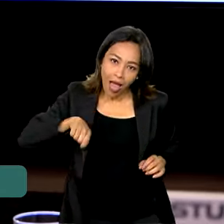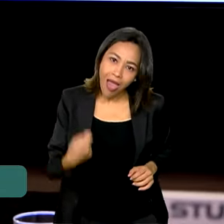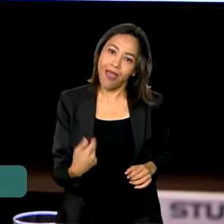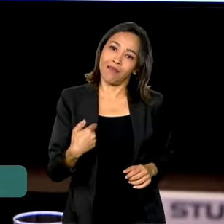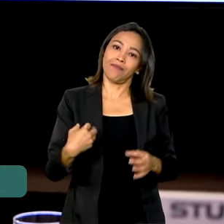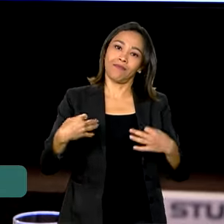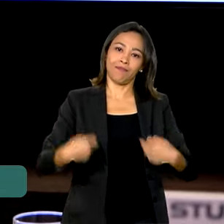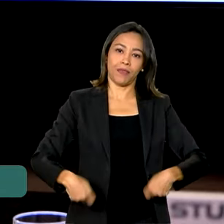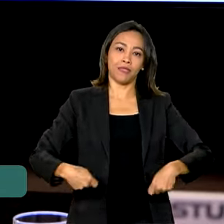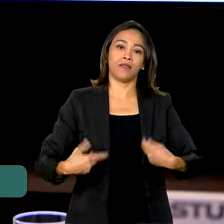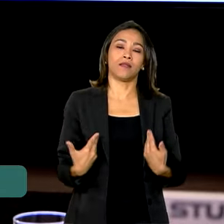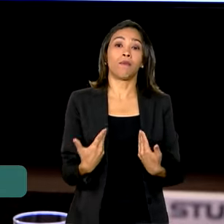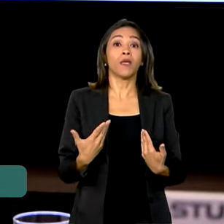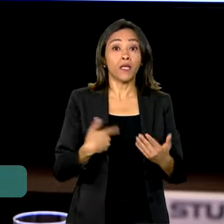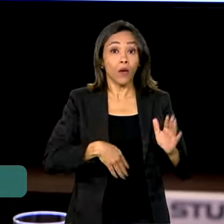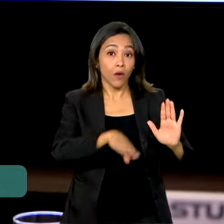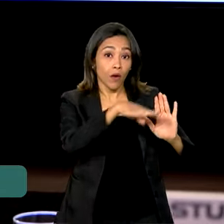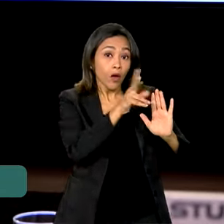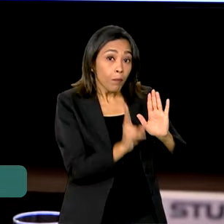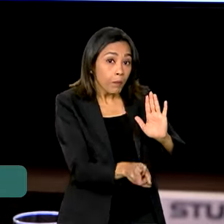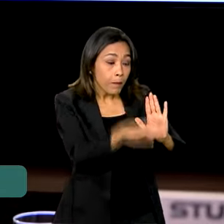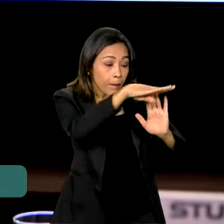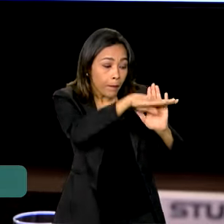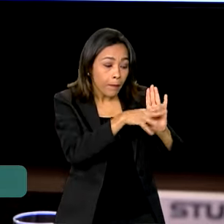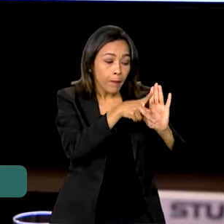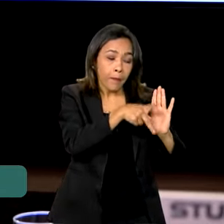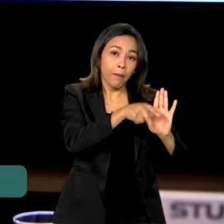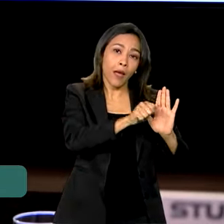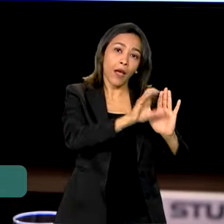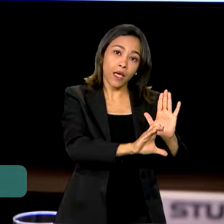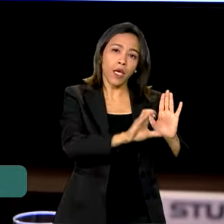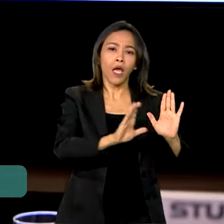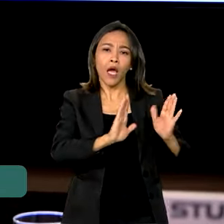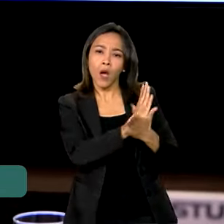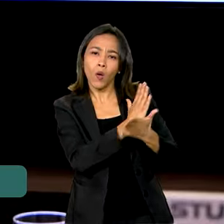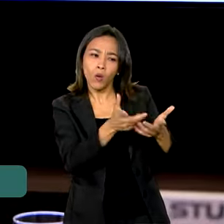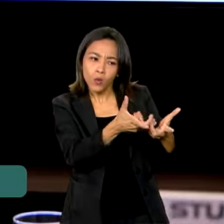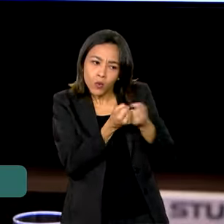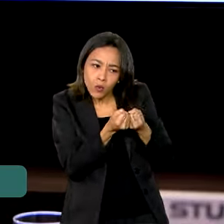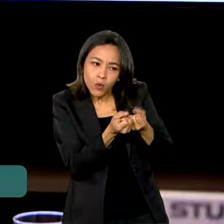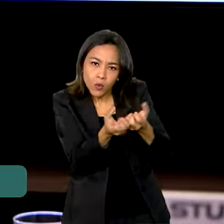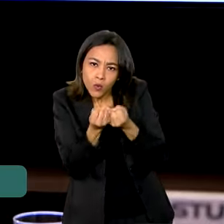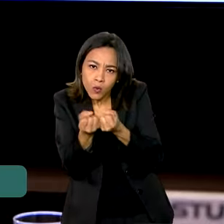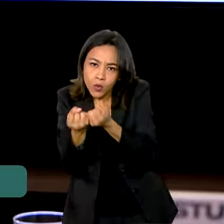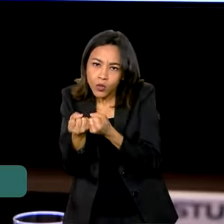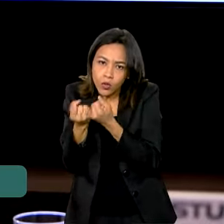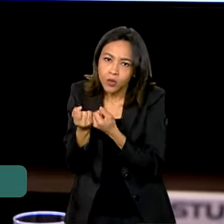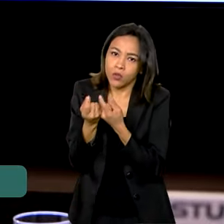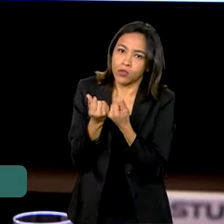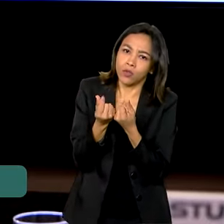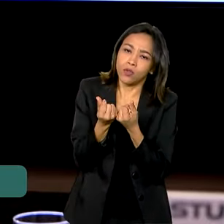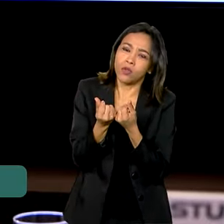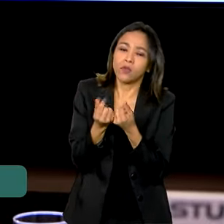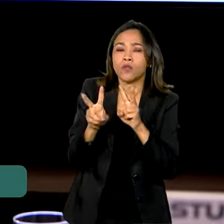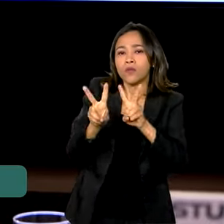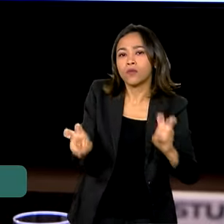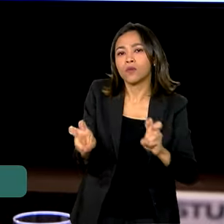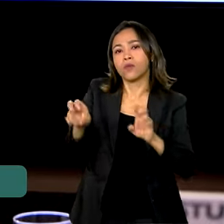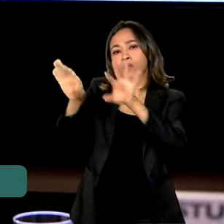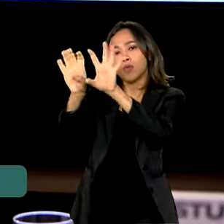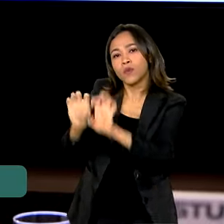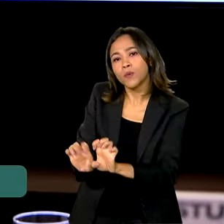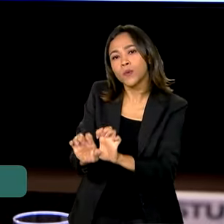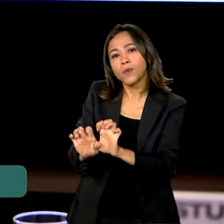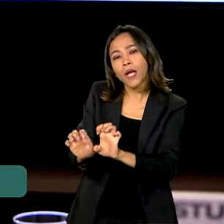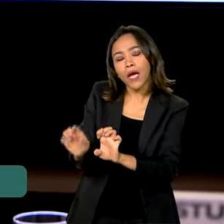está preservado, ainda que a gente tenha que fazer cortes temporários, contingenciamento ou bloqueios em obras de infraestrutura, a gente